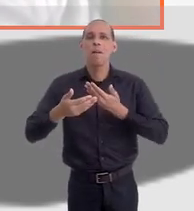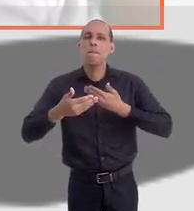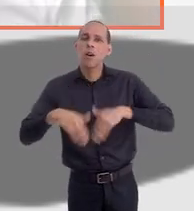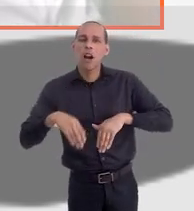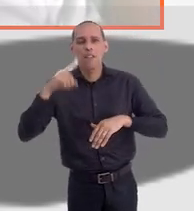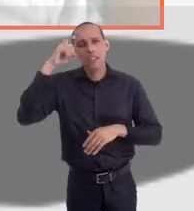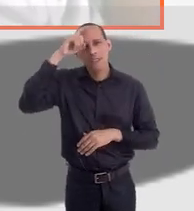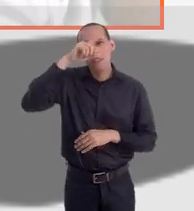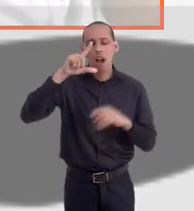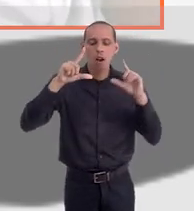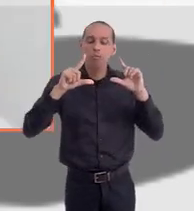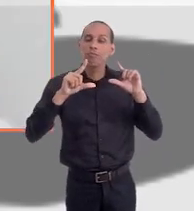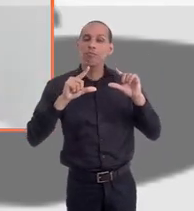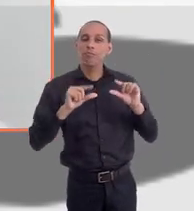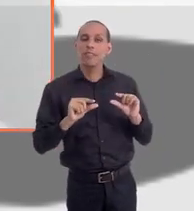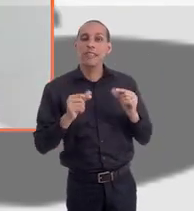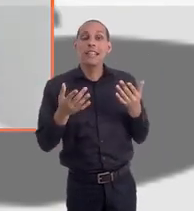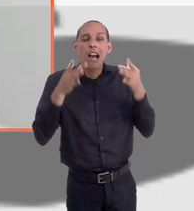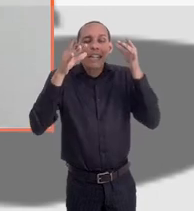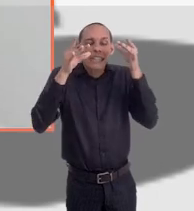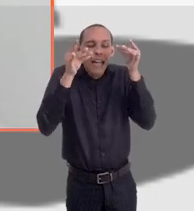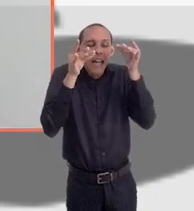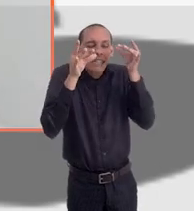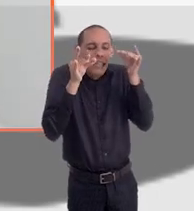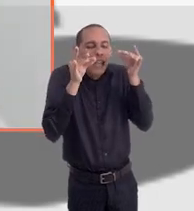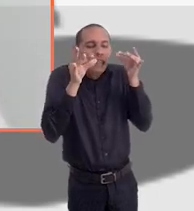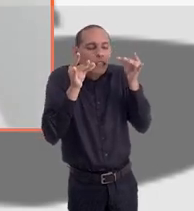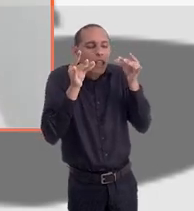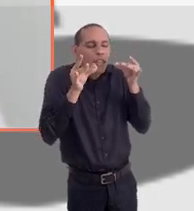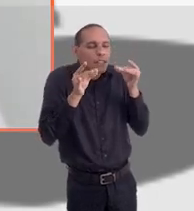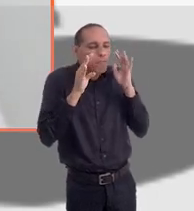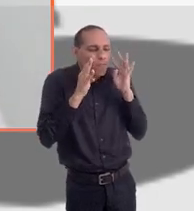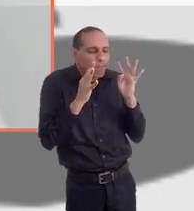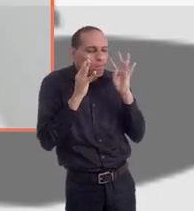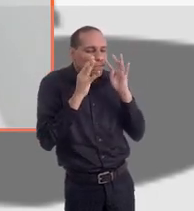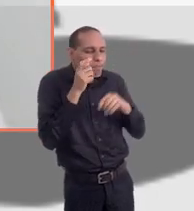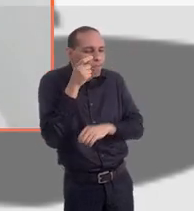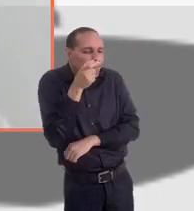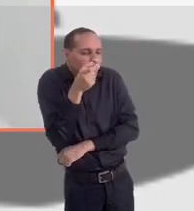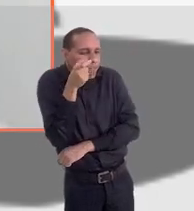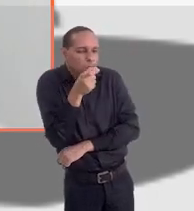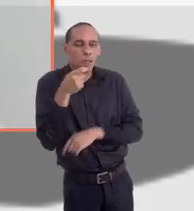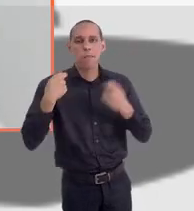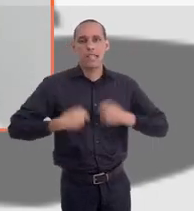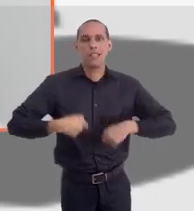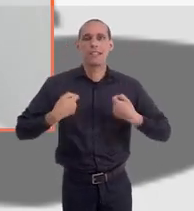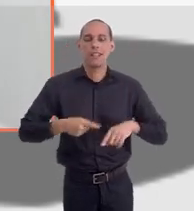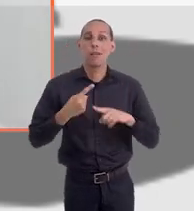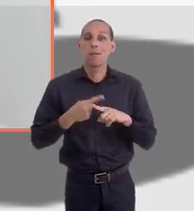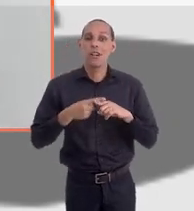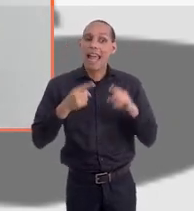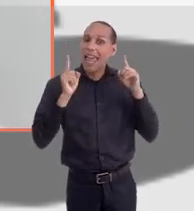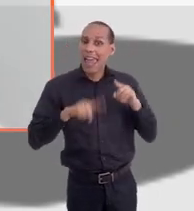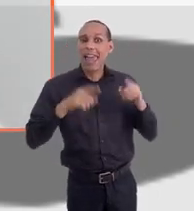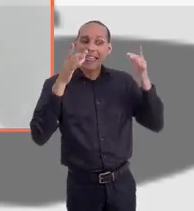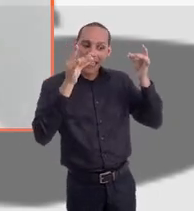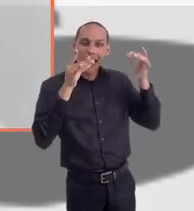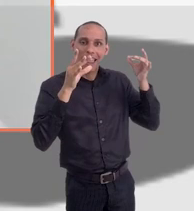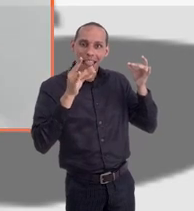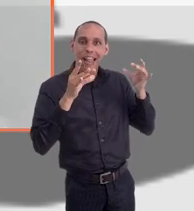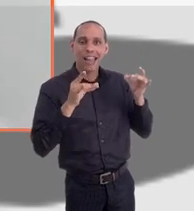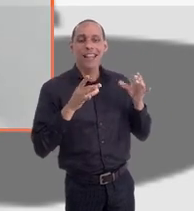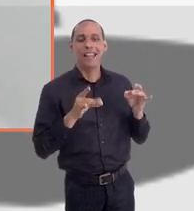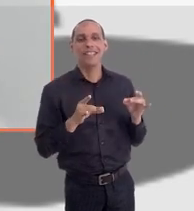vai vir em dificuldade menor, todo detalhe tem que ser bem prestado atenção, porque vai ser no detalhe,